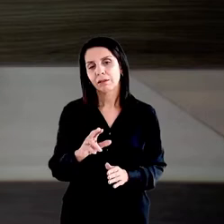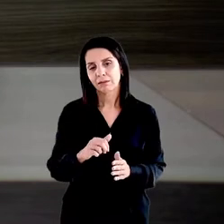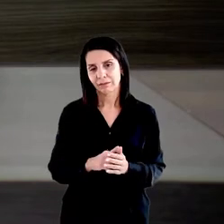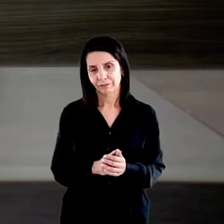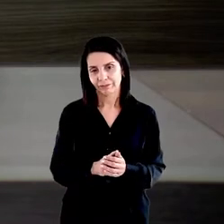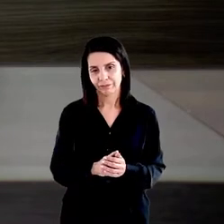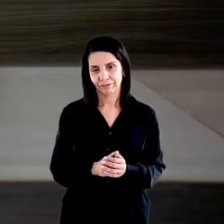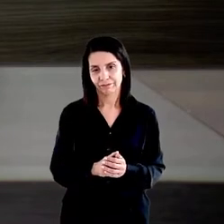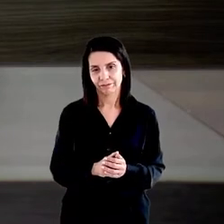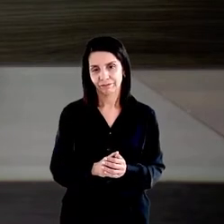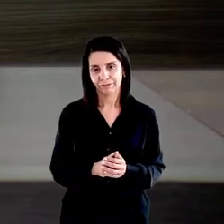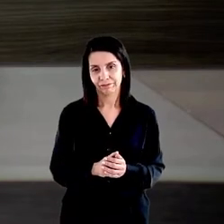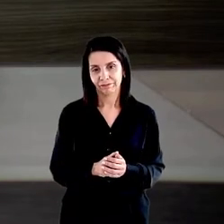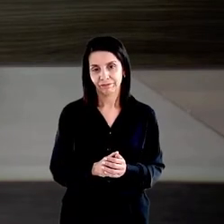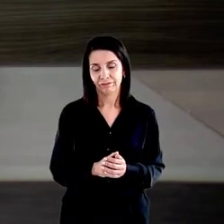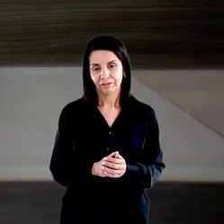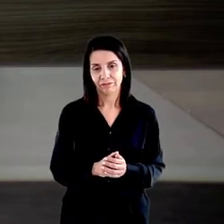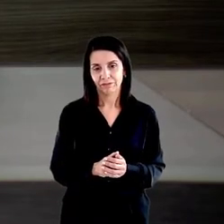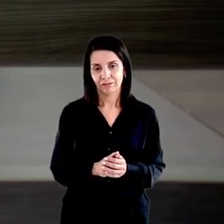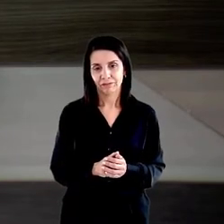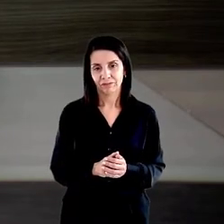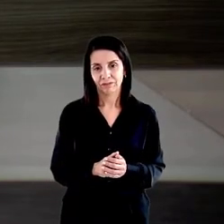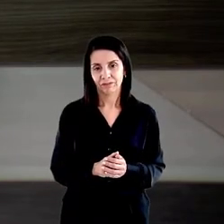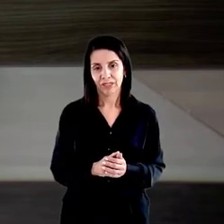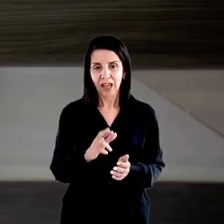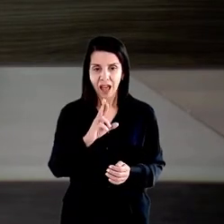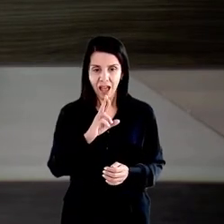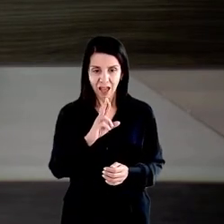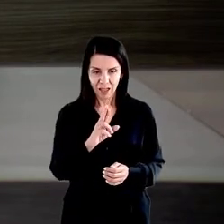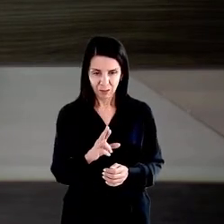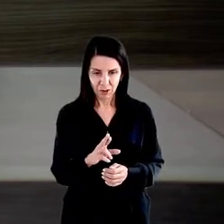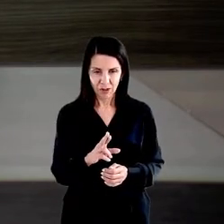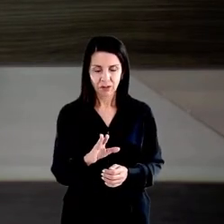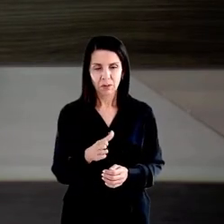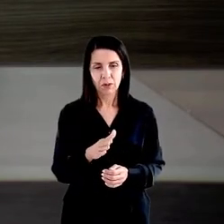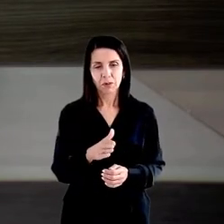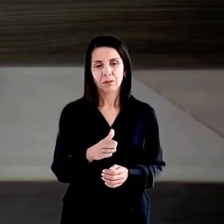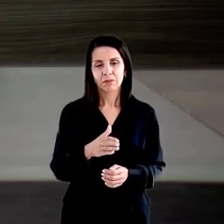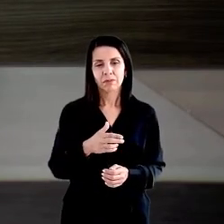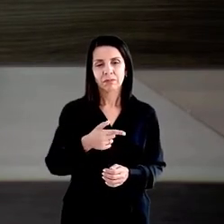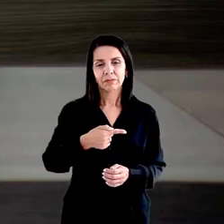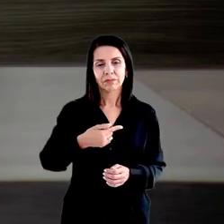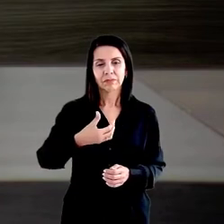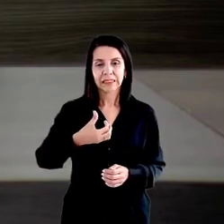responderam, algo em torno de 76 promotorias,